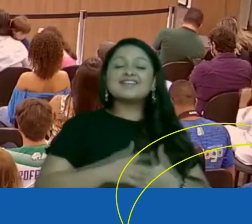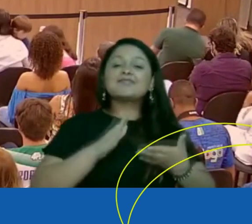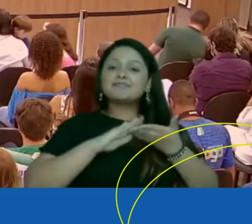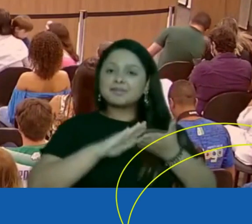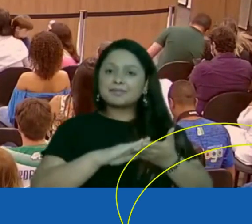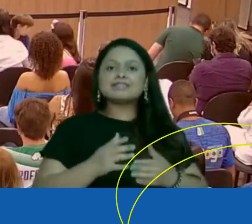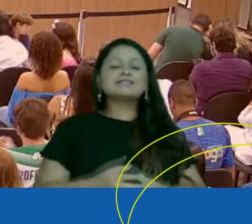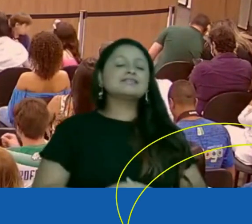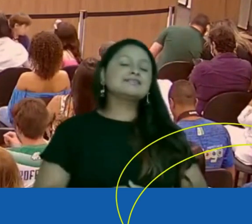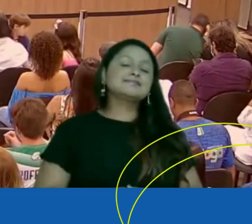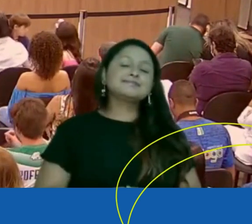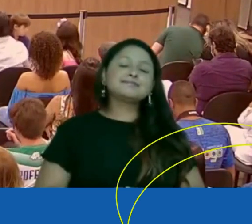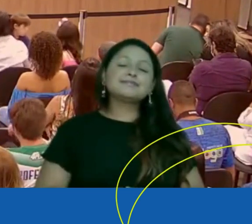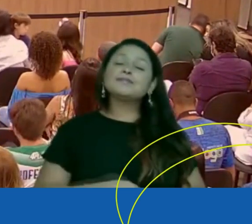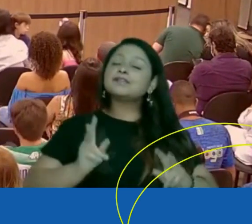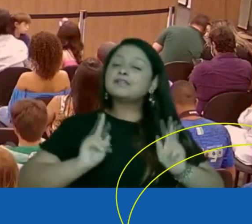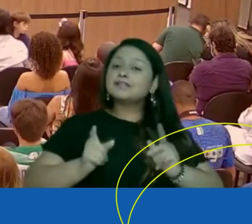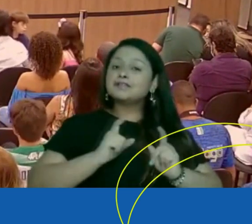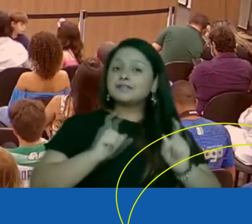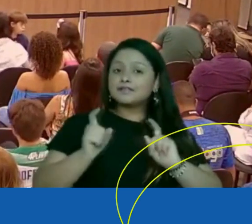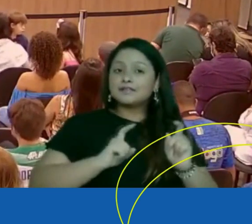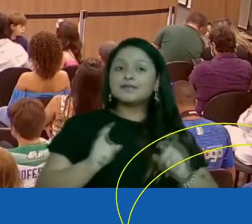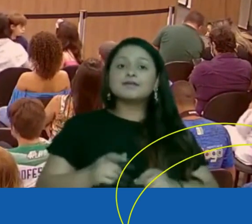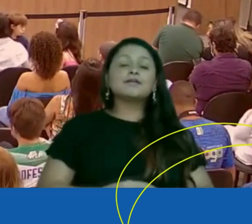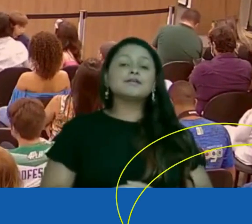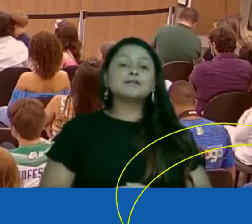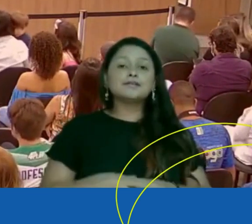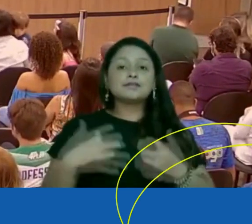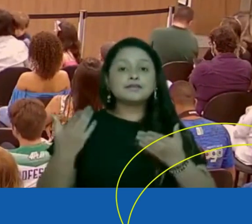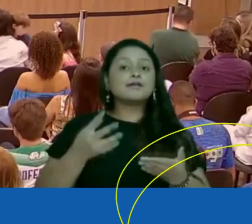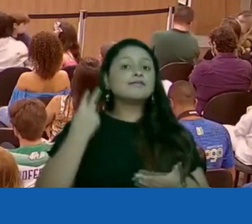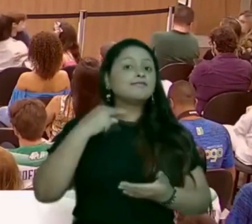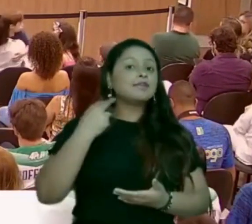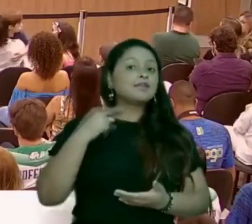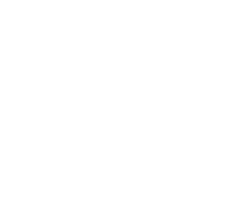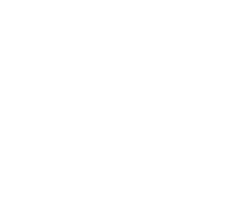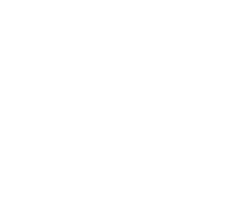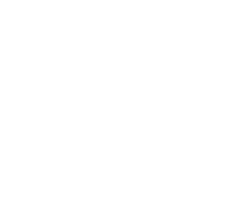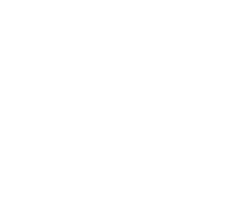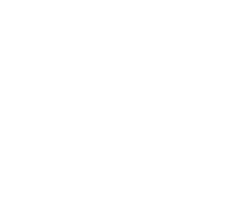indicação. Obrigado vereador. Continua em discussão, com a palavra o vereador Guarujá.